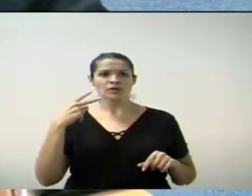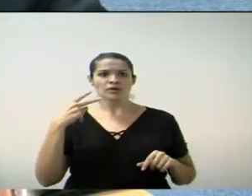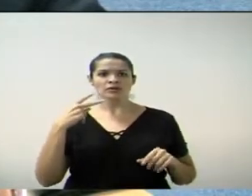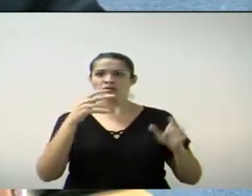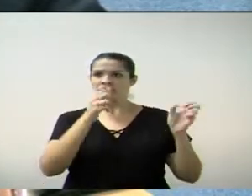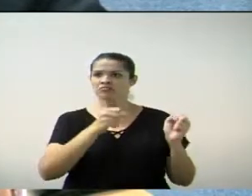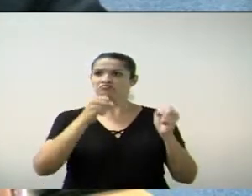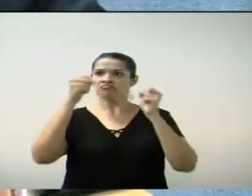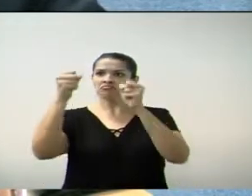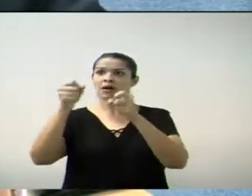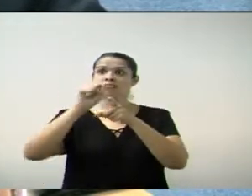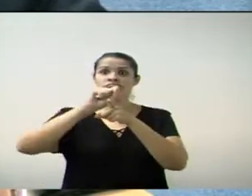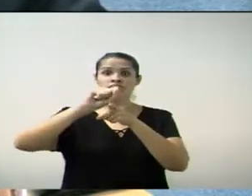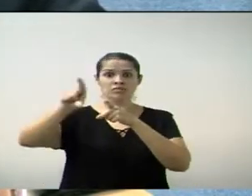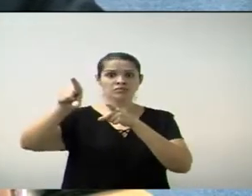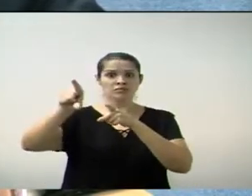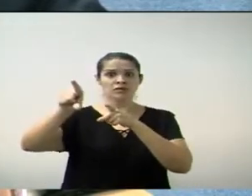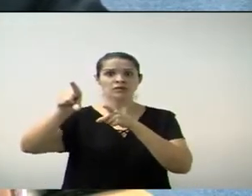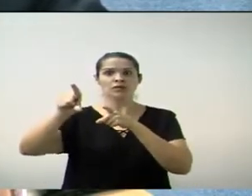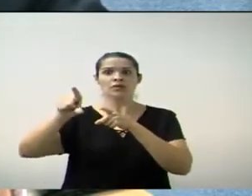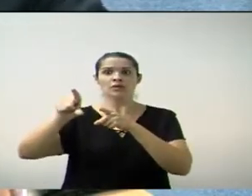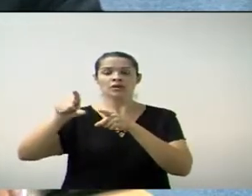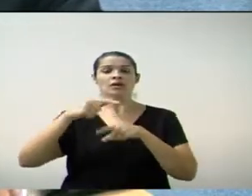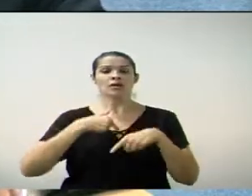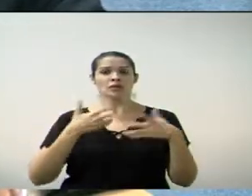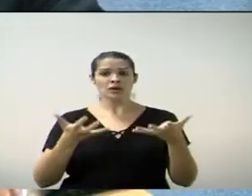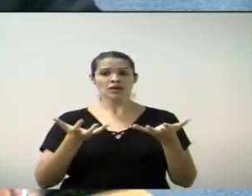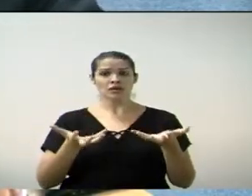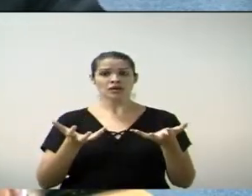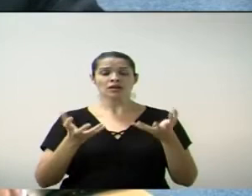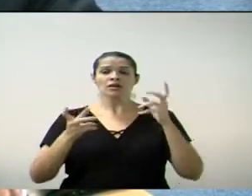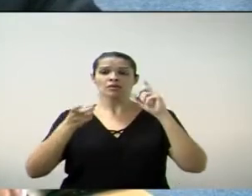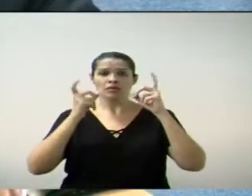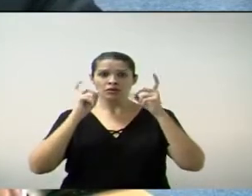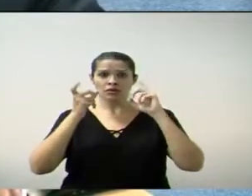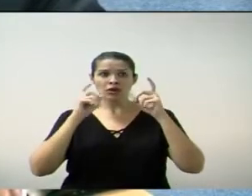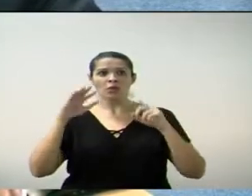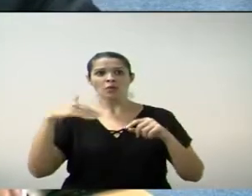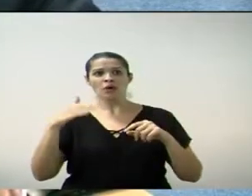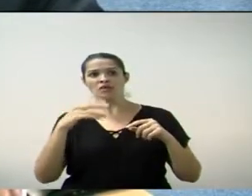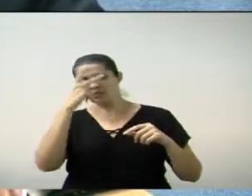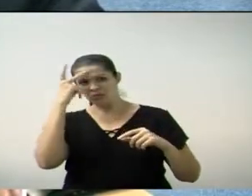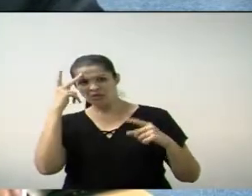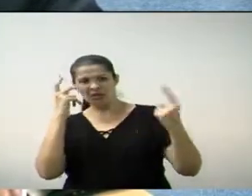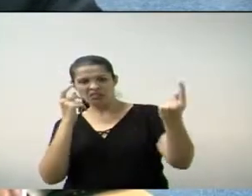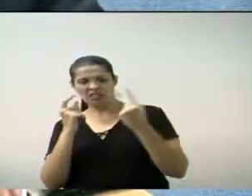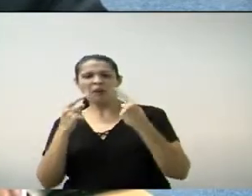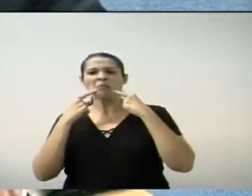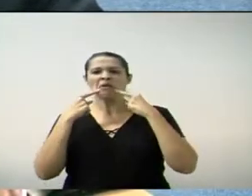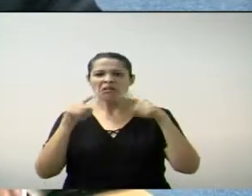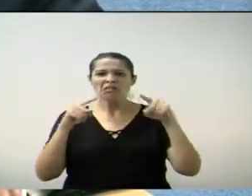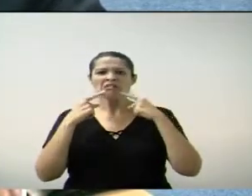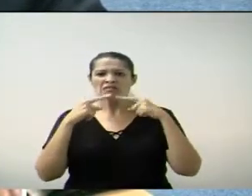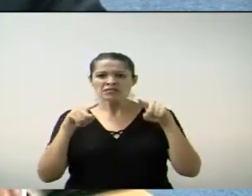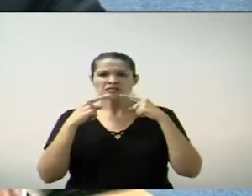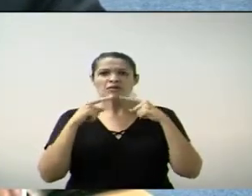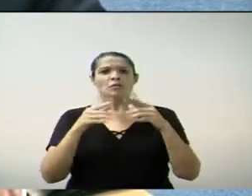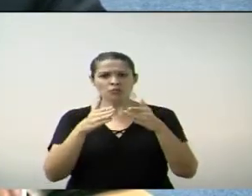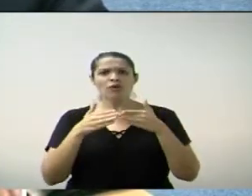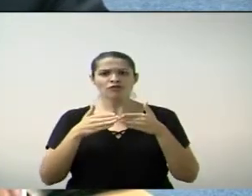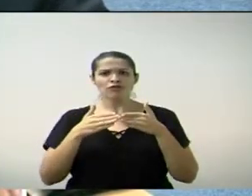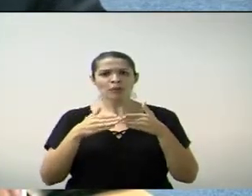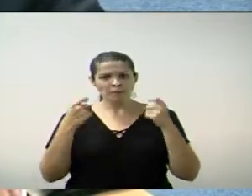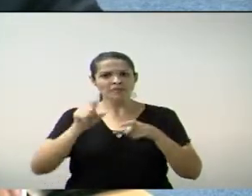que o senhor fizesse o mesmo daqui para as próximas sessões, quando vier aqui boca de aluguel para poder ofender o vereador, o senhor tome essa